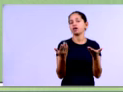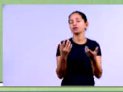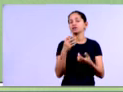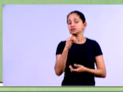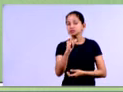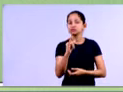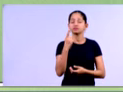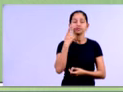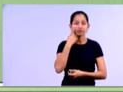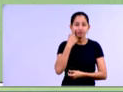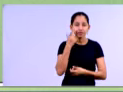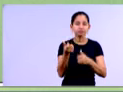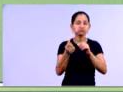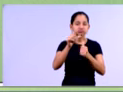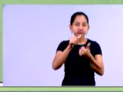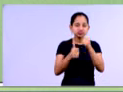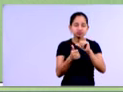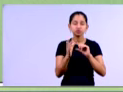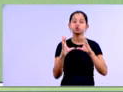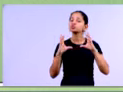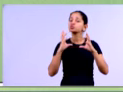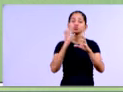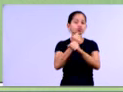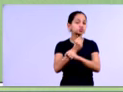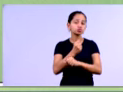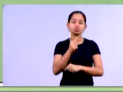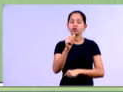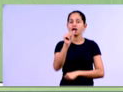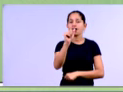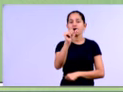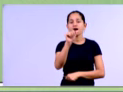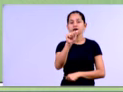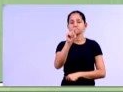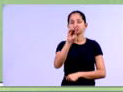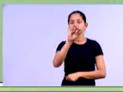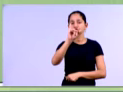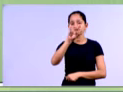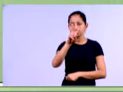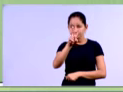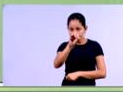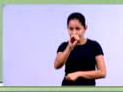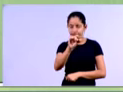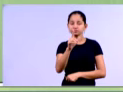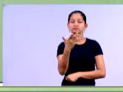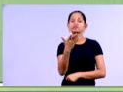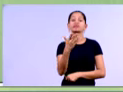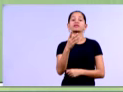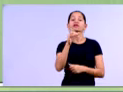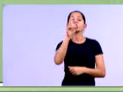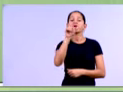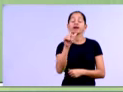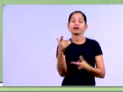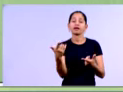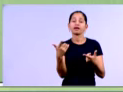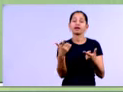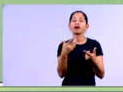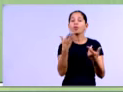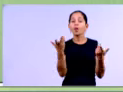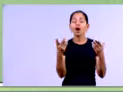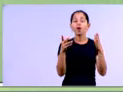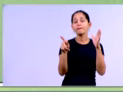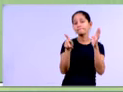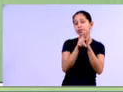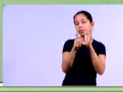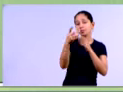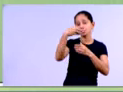relação ao total do ativo aqui. Quero saber, disponibilidades é uma conta que pertence ao ativo.